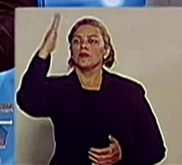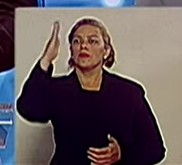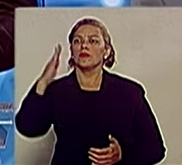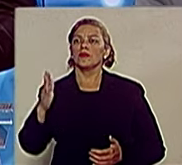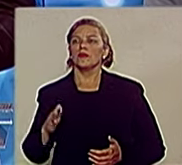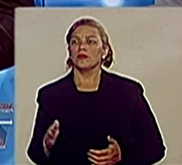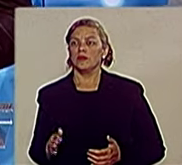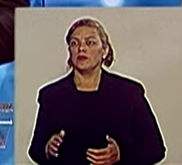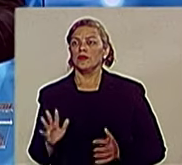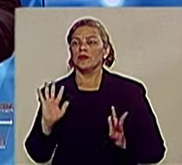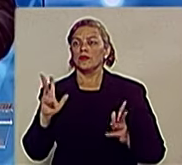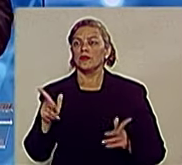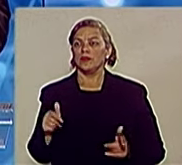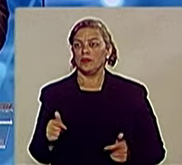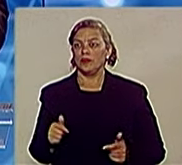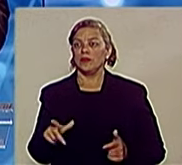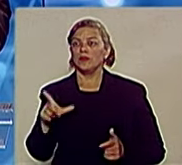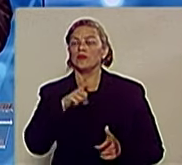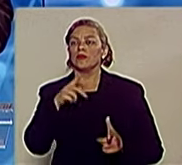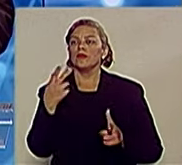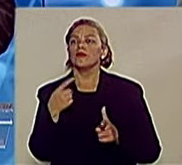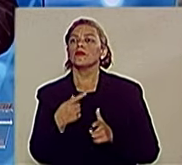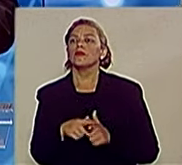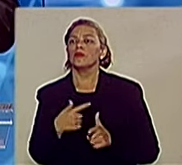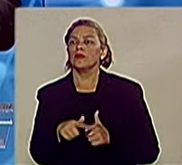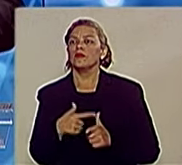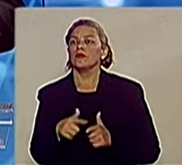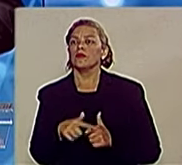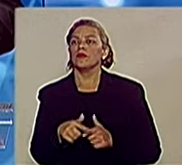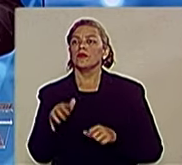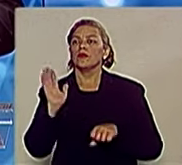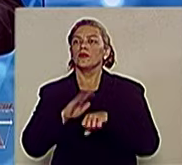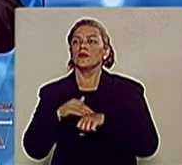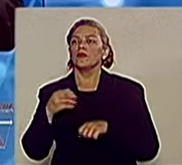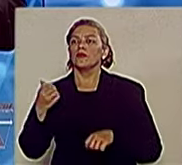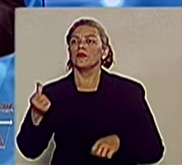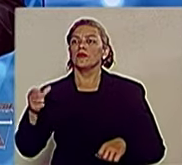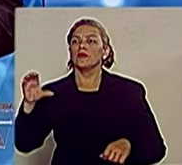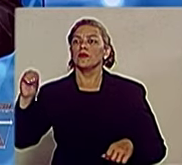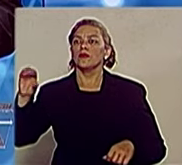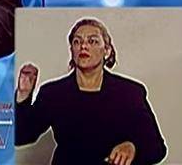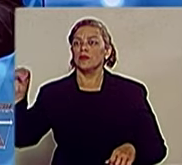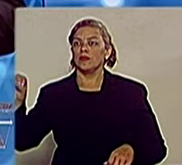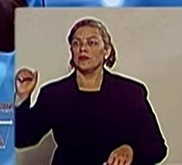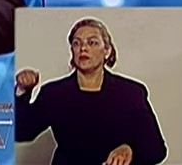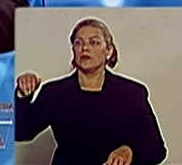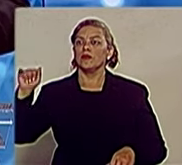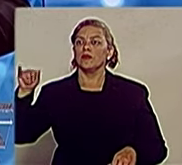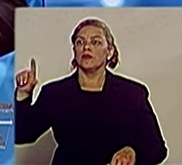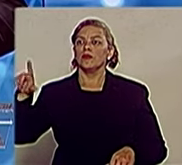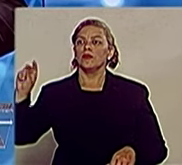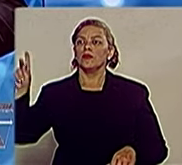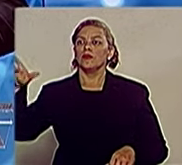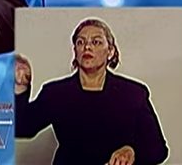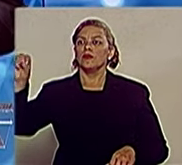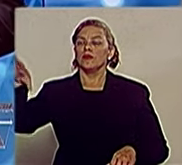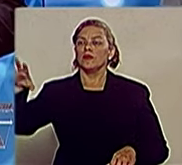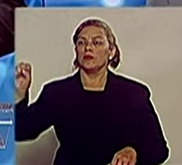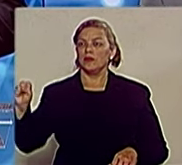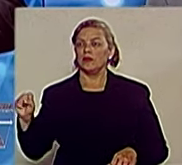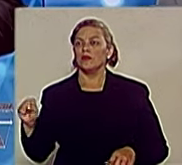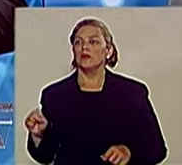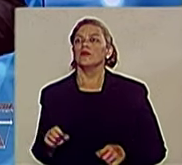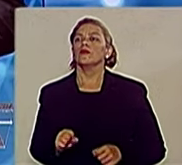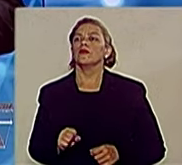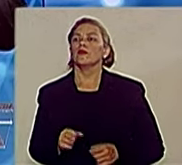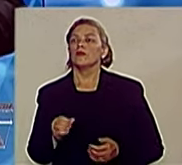tem os problemas. E na cidade de São José dos Campos nós temos mais de 600 milhões para investir na saúde. O que está acontecendo? É falta